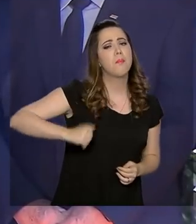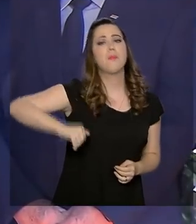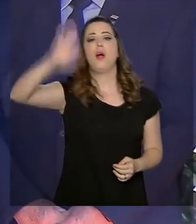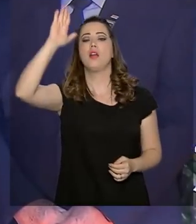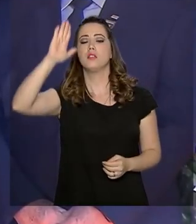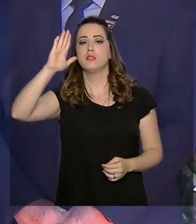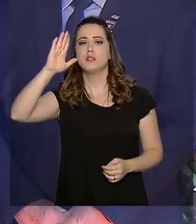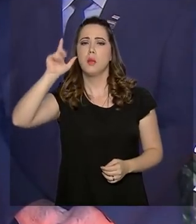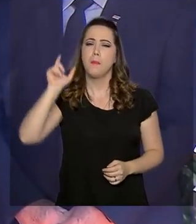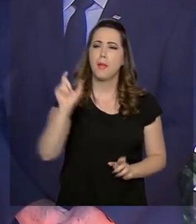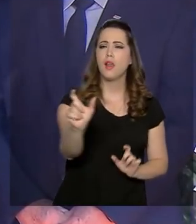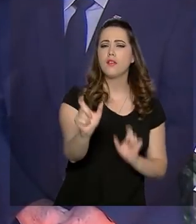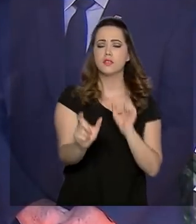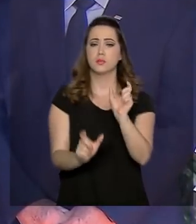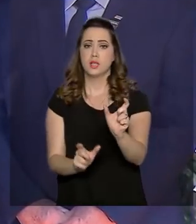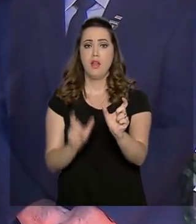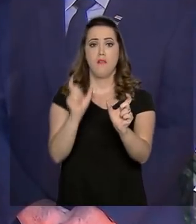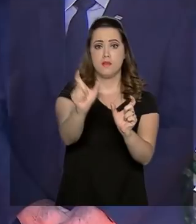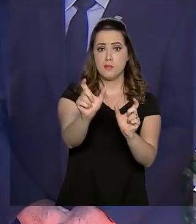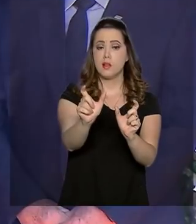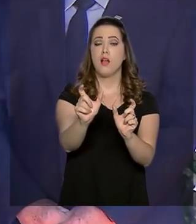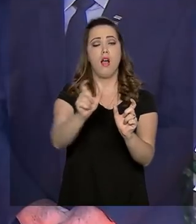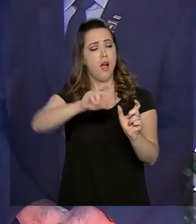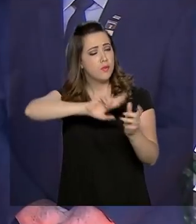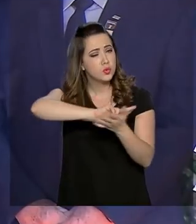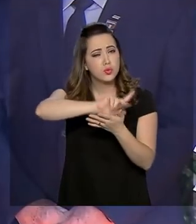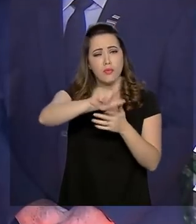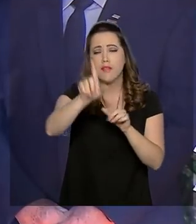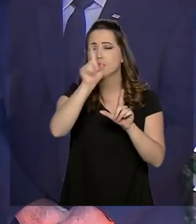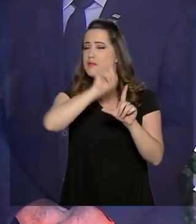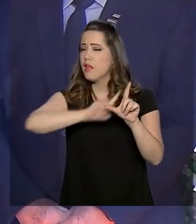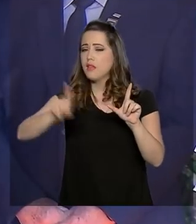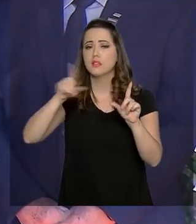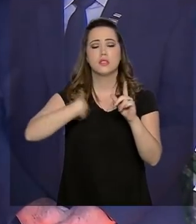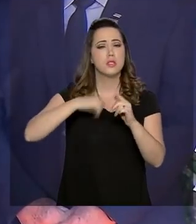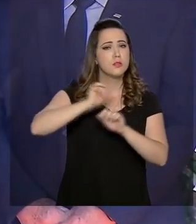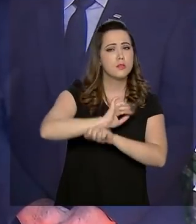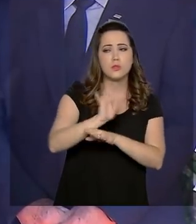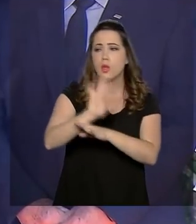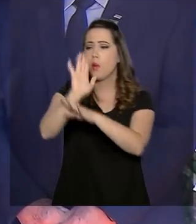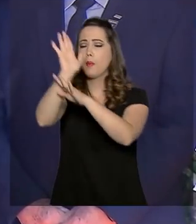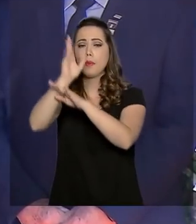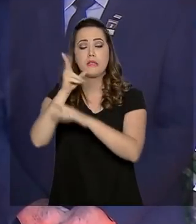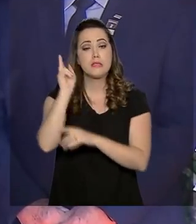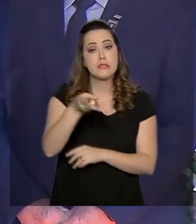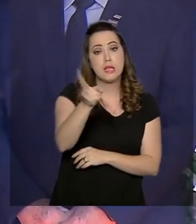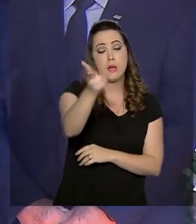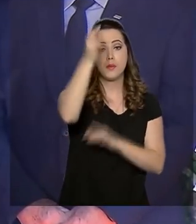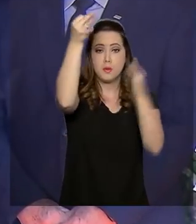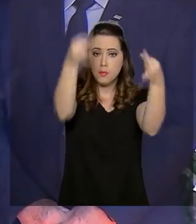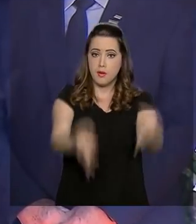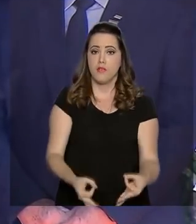mais, palavras, letras e imagens que estejam perfeitamente